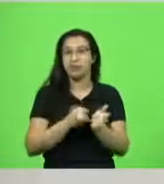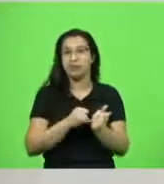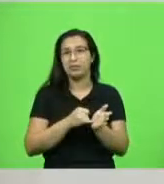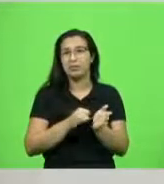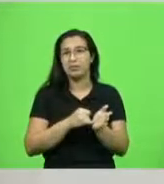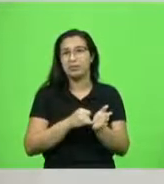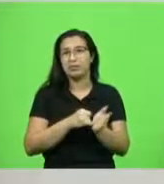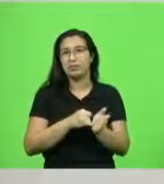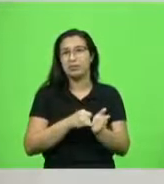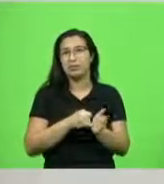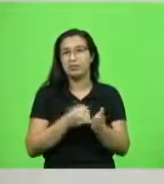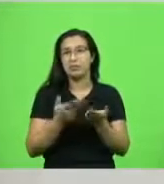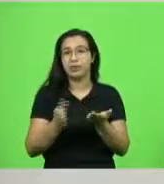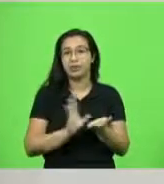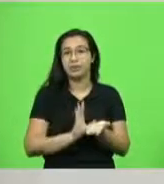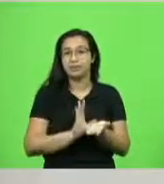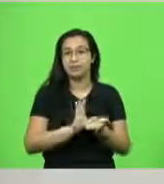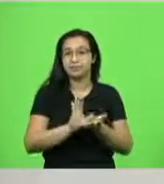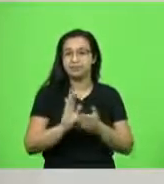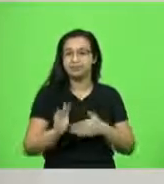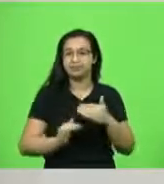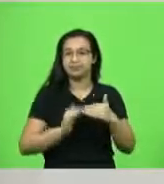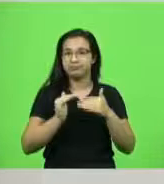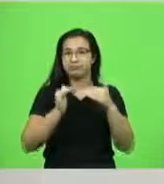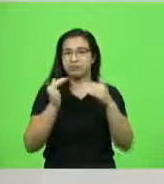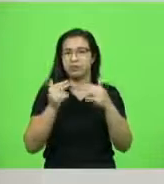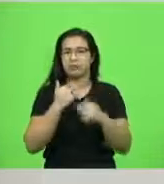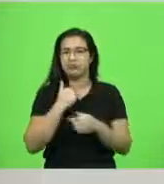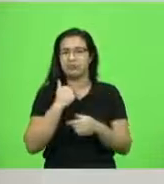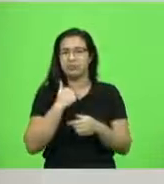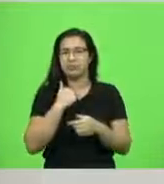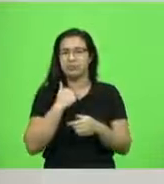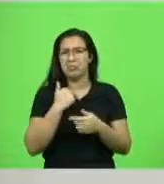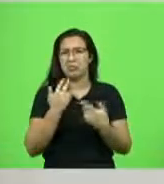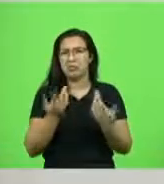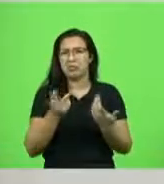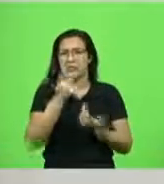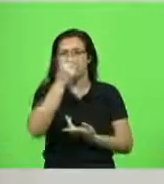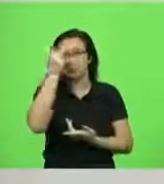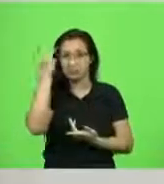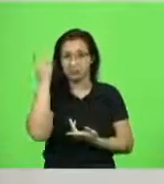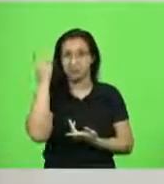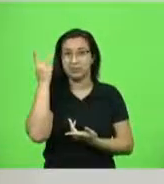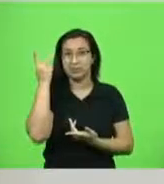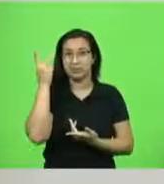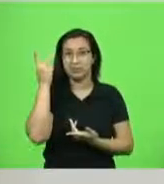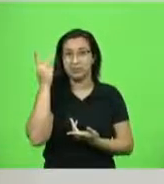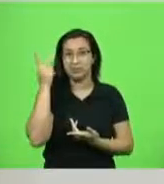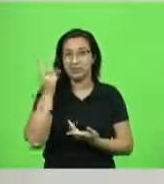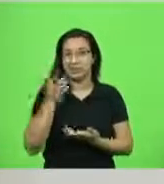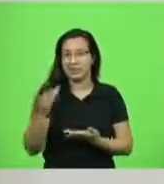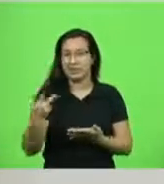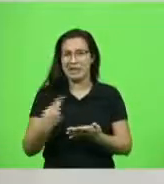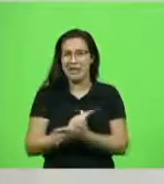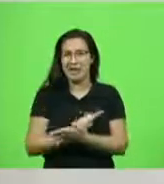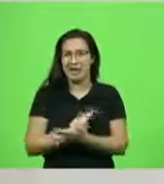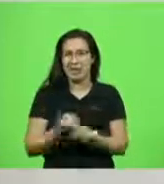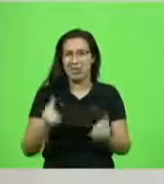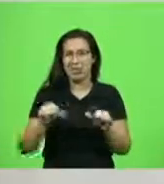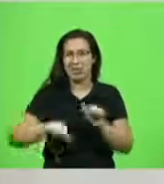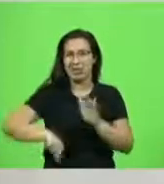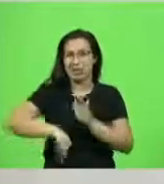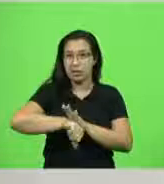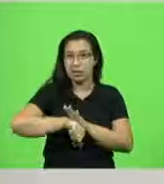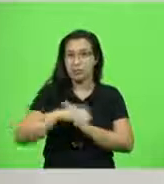que contribui para o desenvolvimento e não pode uma pessoa que está fora da curva, que tem que ser